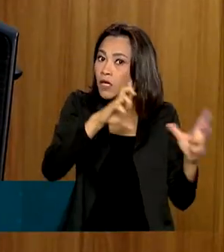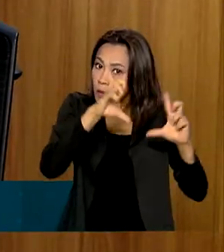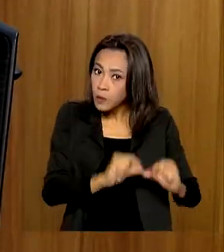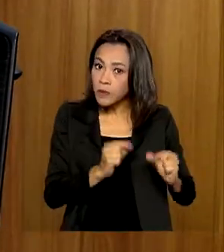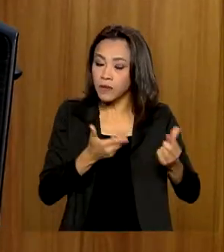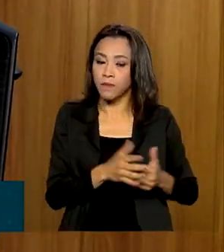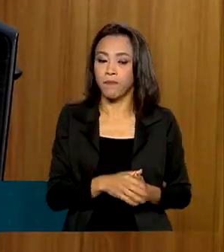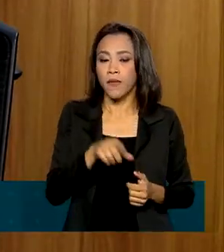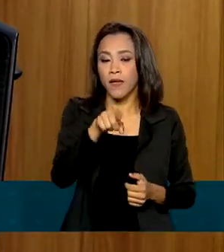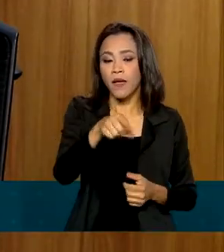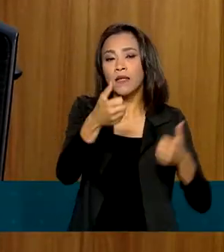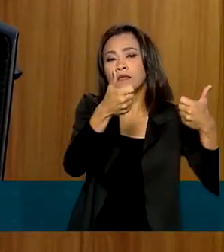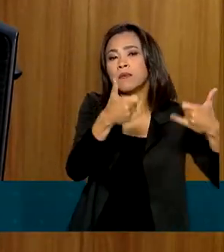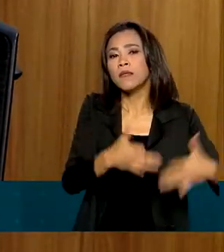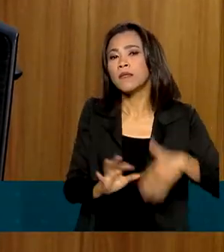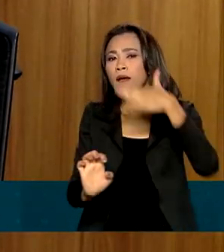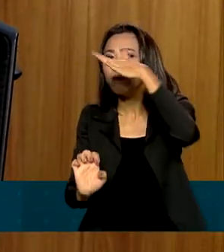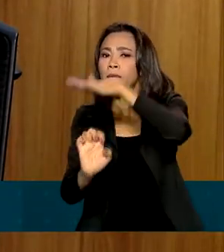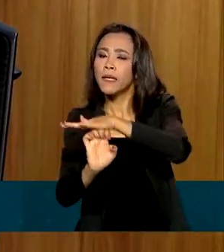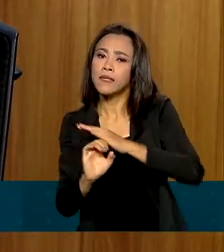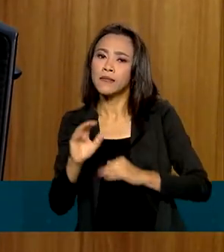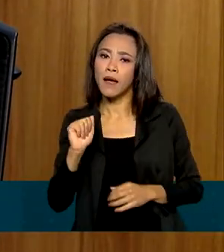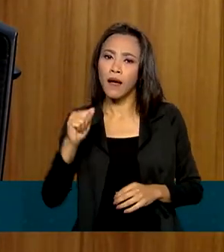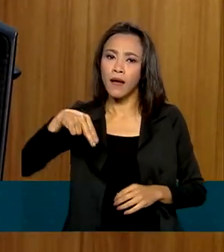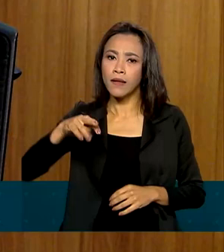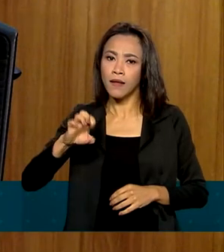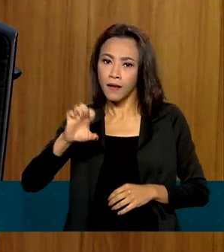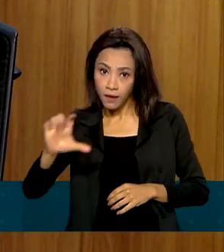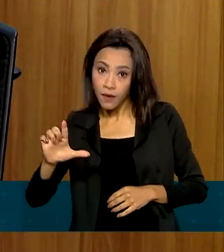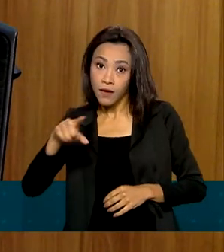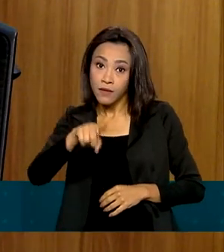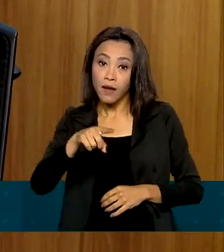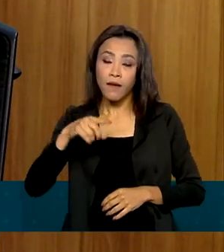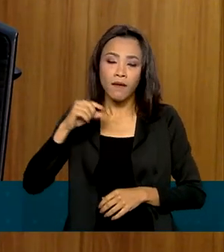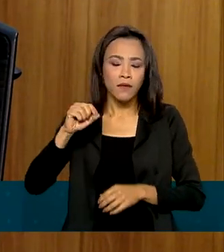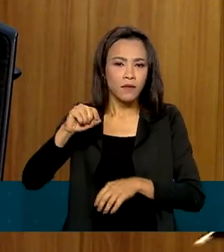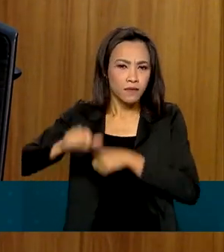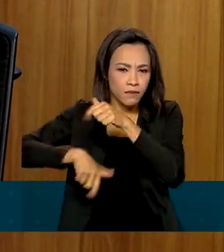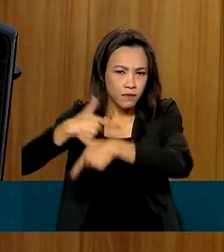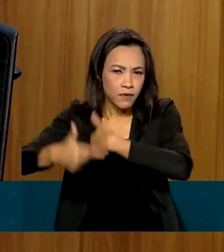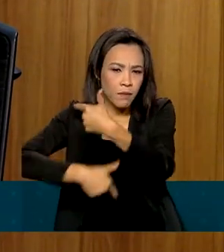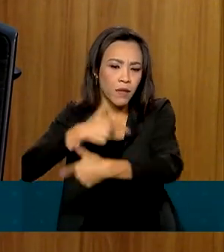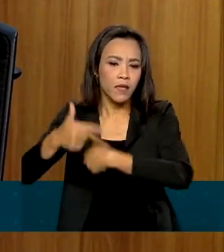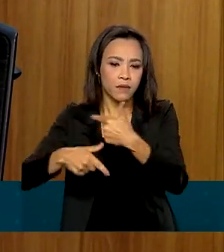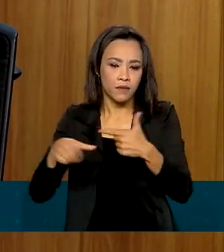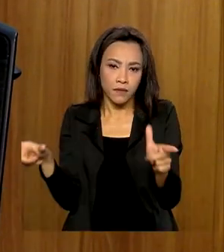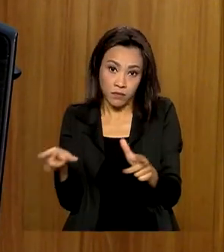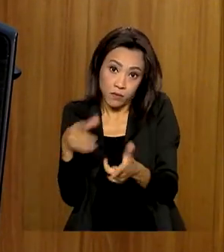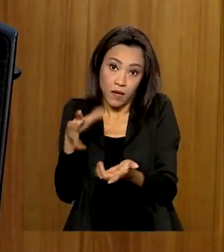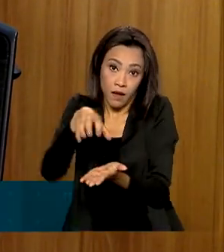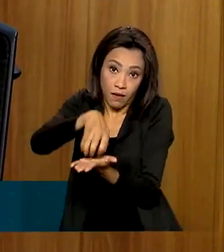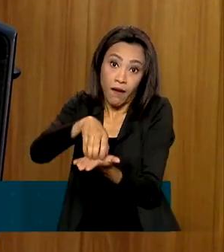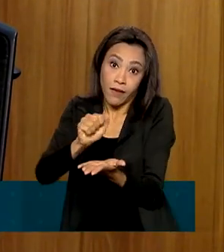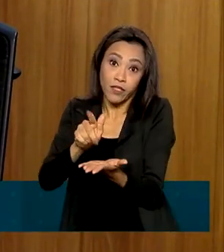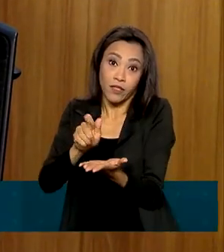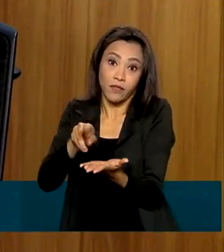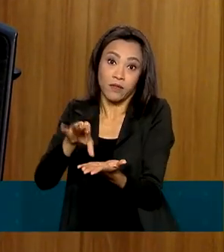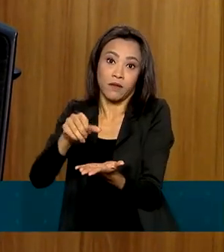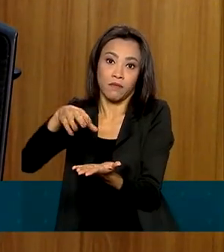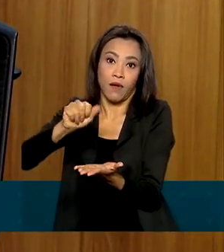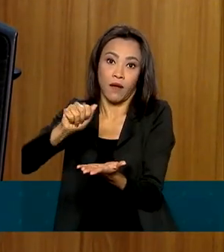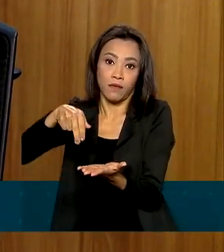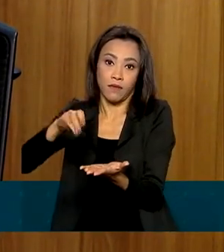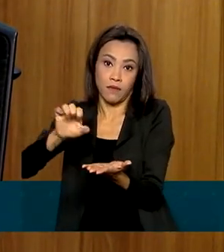fazendo é dando a maior celeridade possível para essas revisões tarifárias extraordinárias, para que